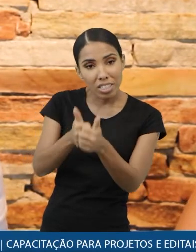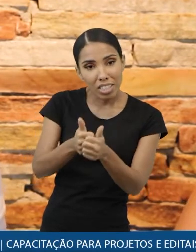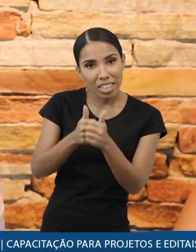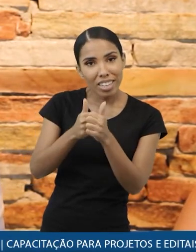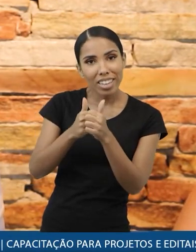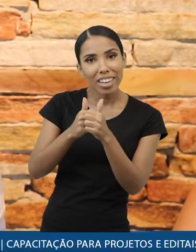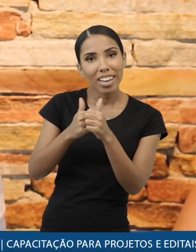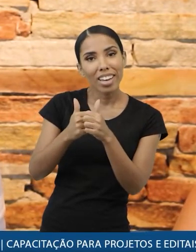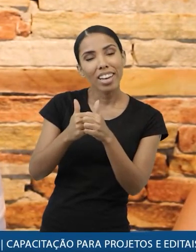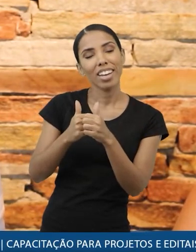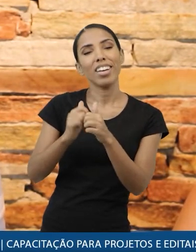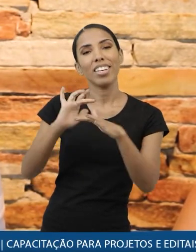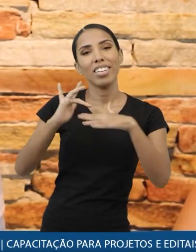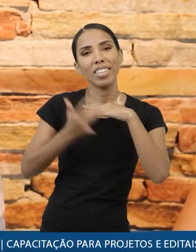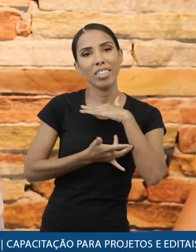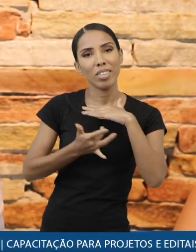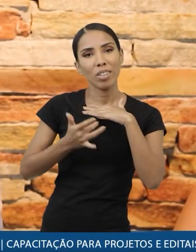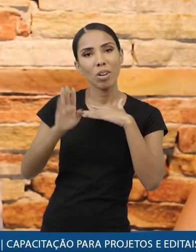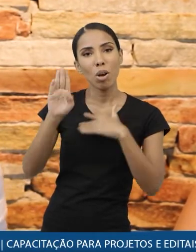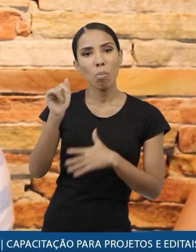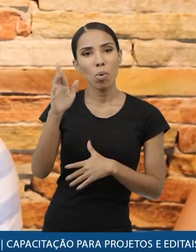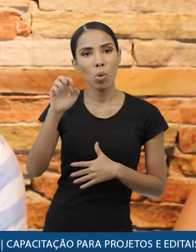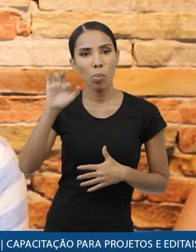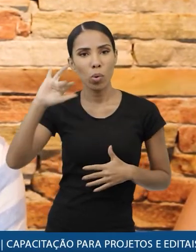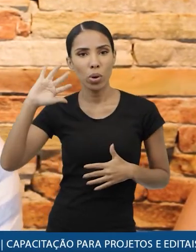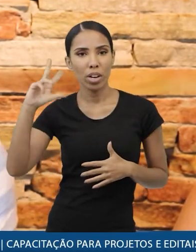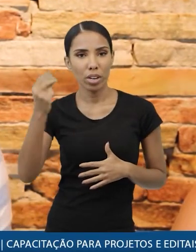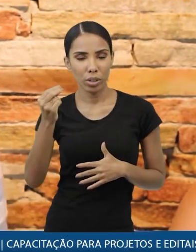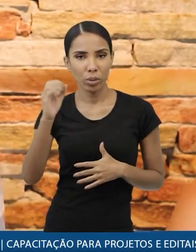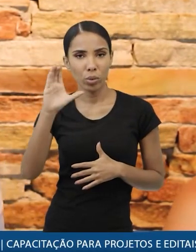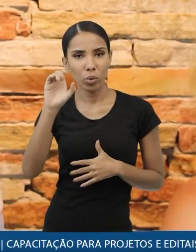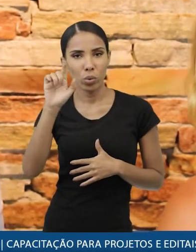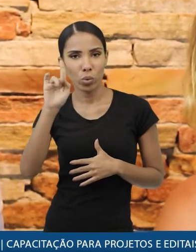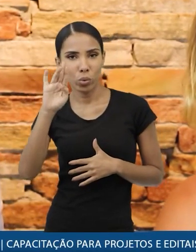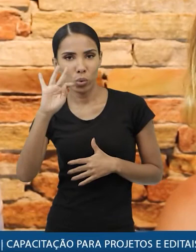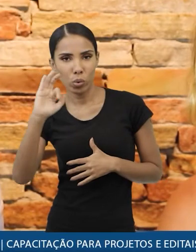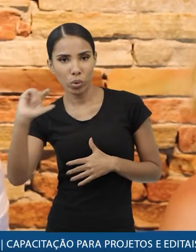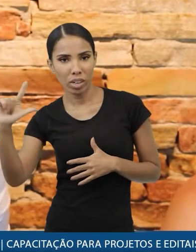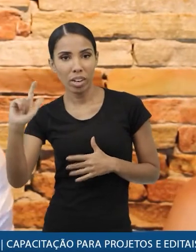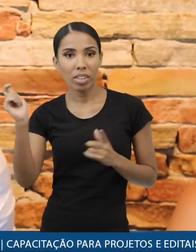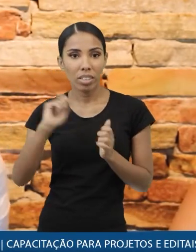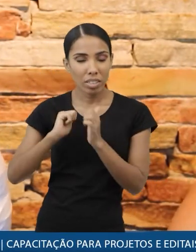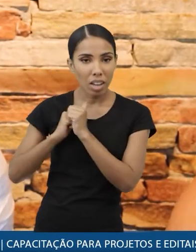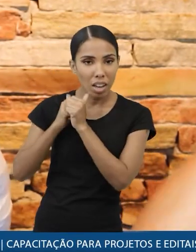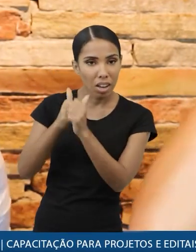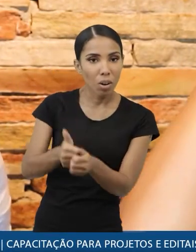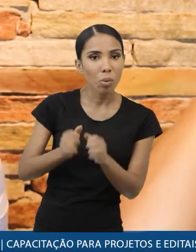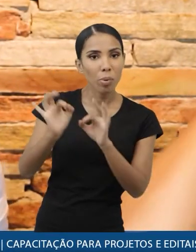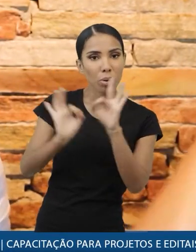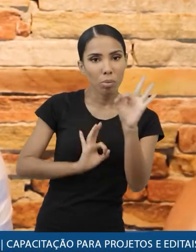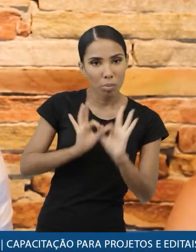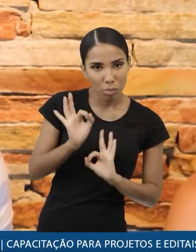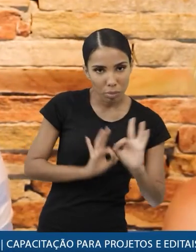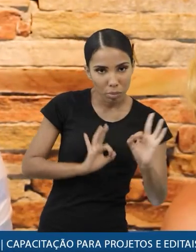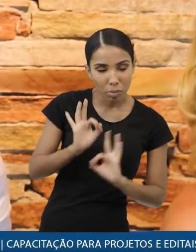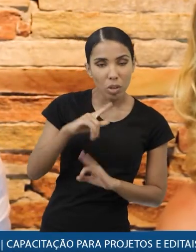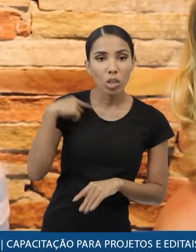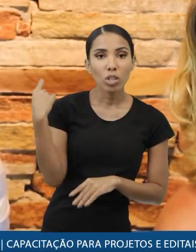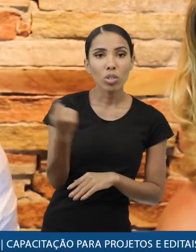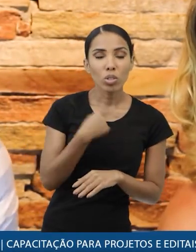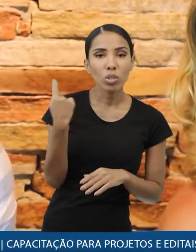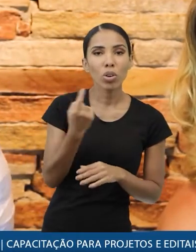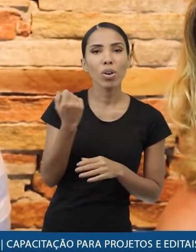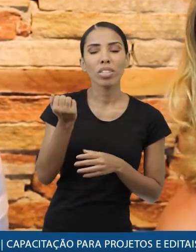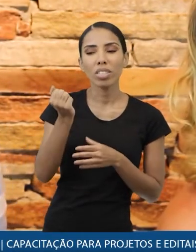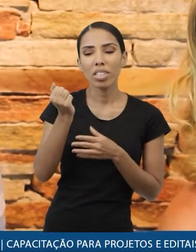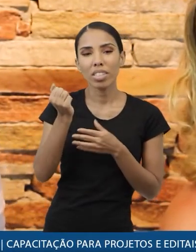gente nas redes sociais borbolinho cultural no instagram no facebook que lá vocês vão poder acompanhar os nossos projetos as